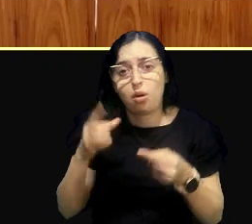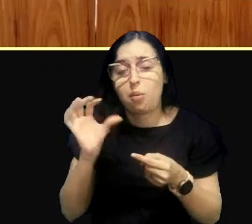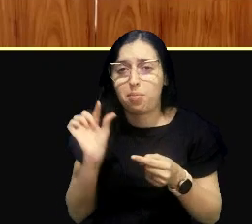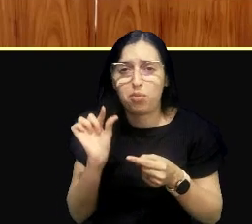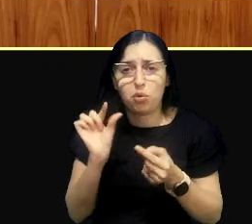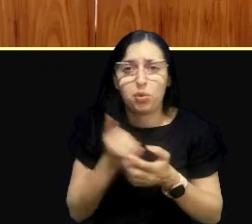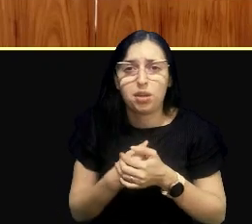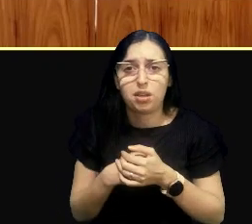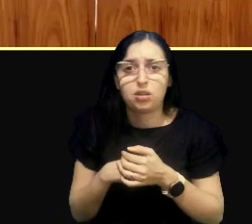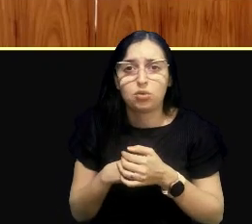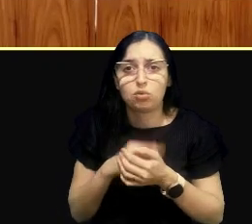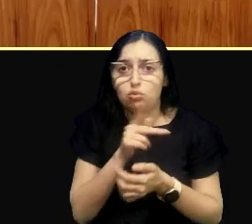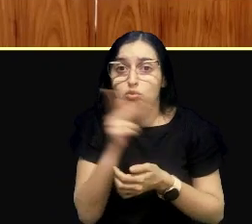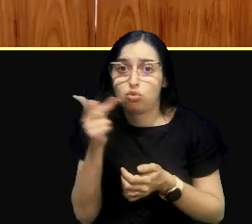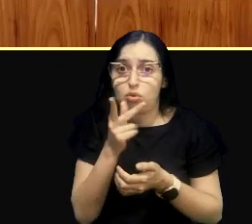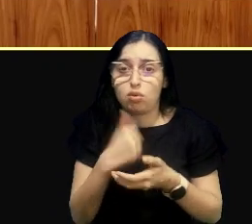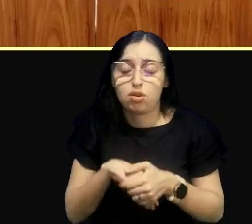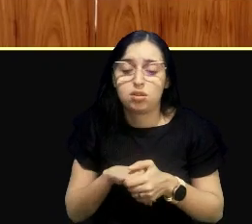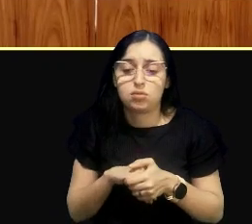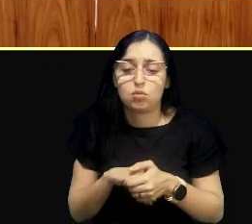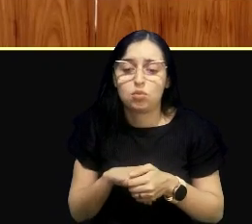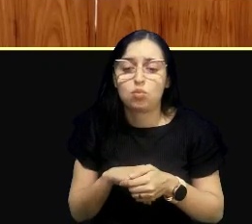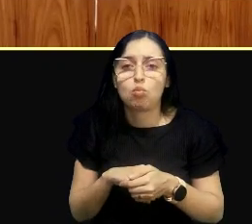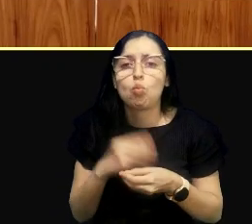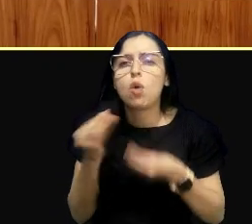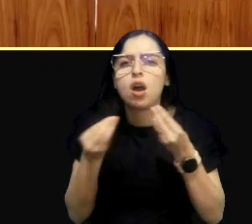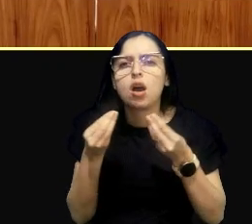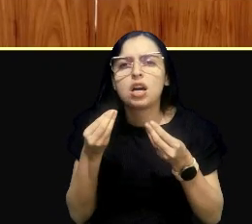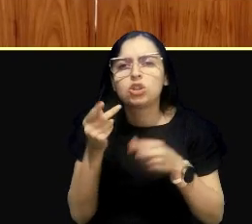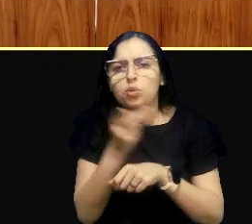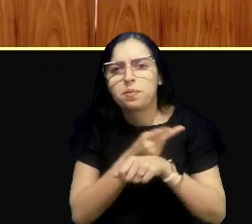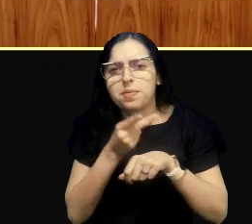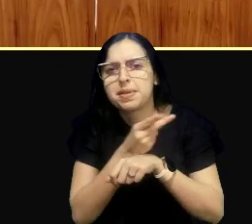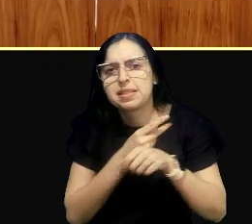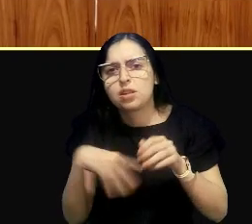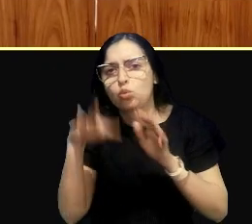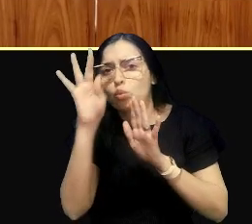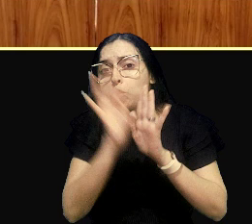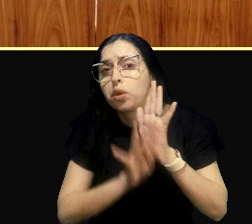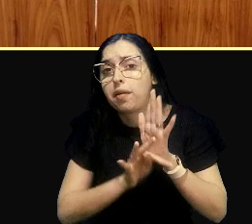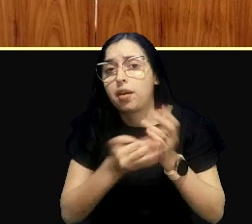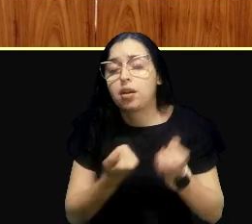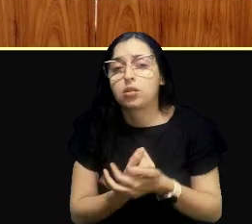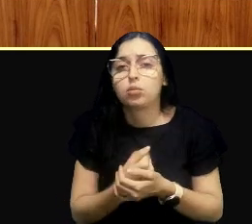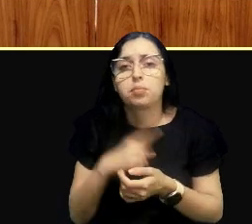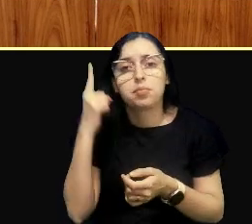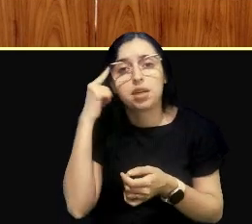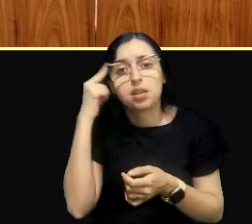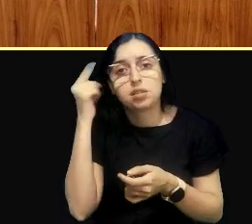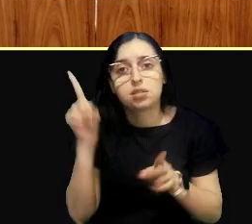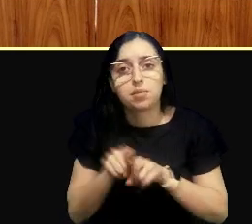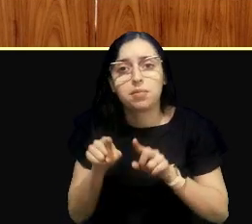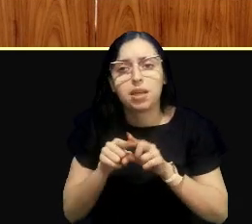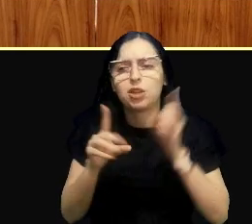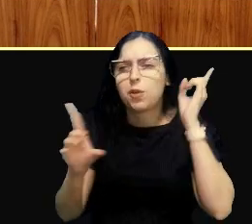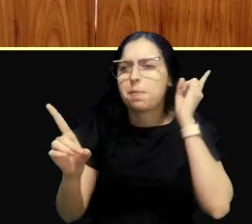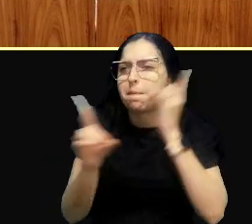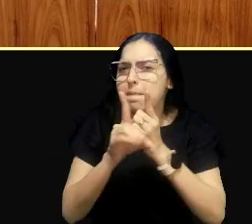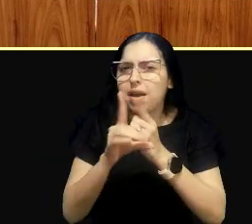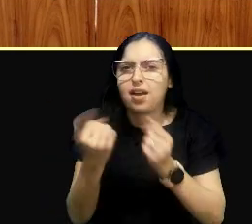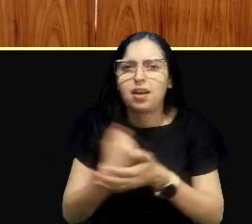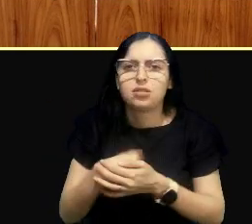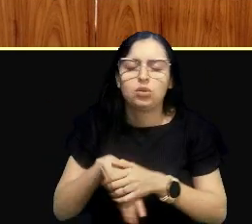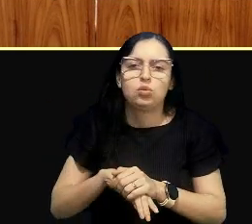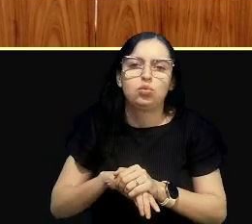os senhores, vocês, quando vocês analisam isso tecnicamente, vocês pensam também nesse impacto e a